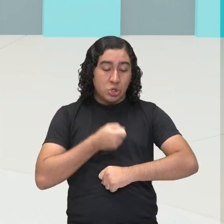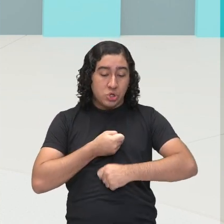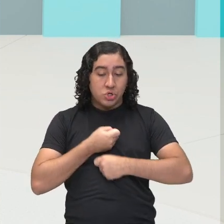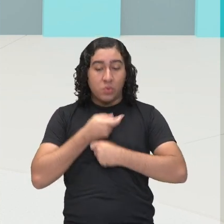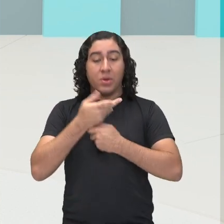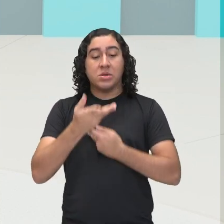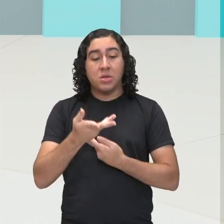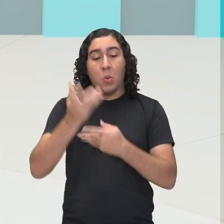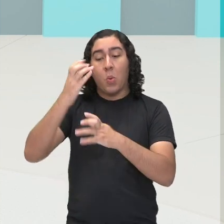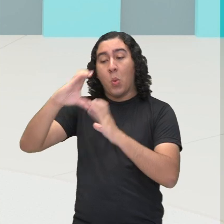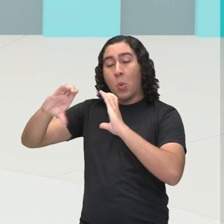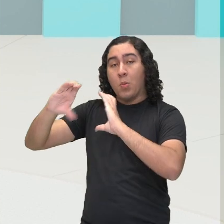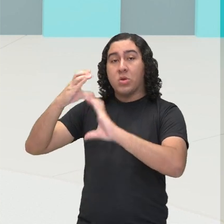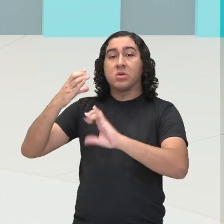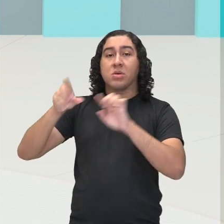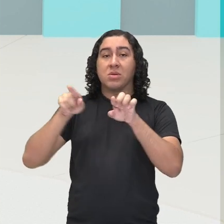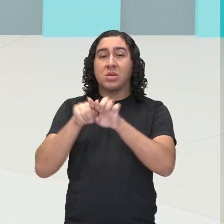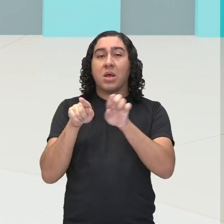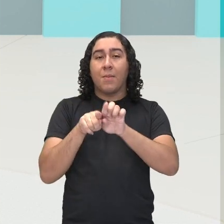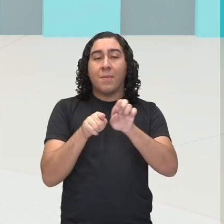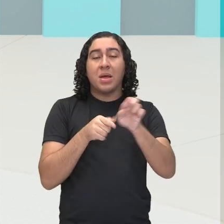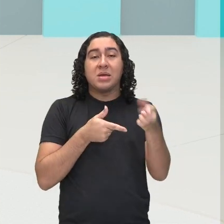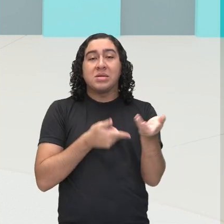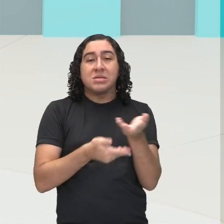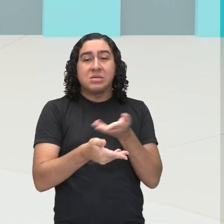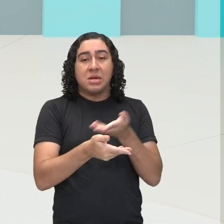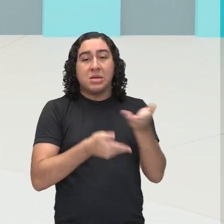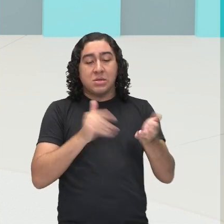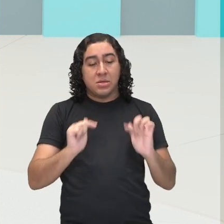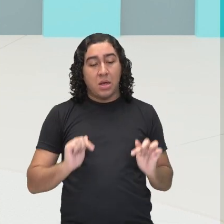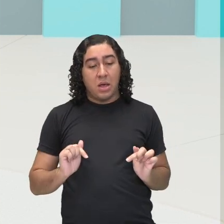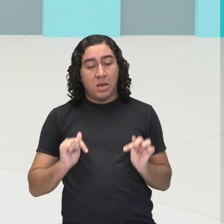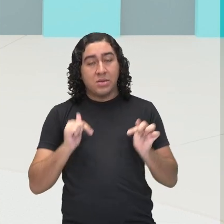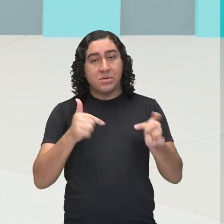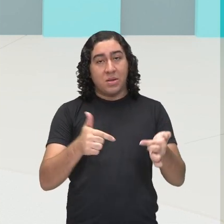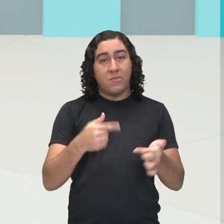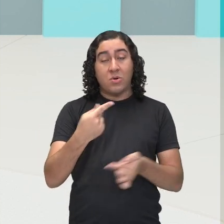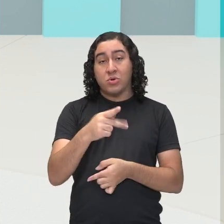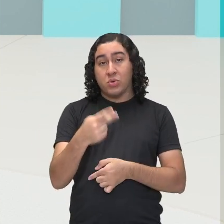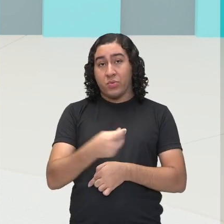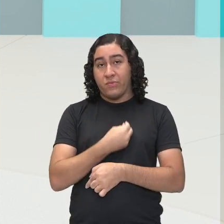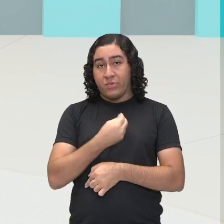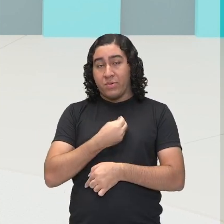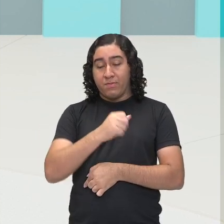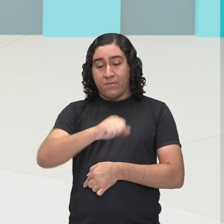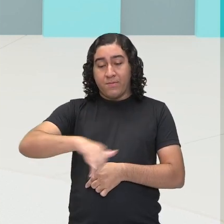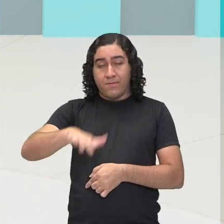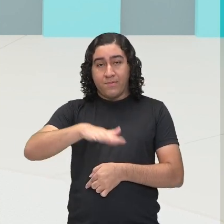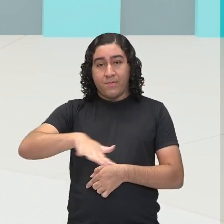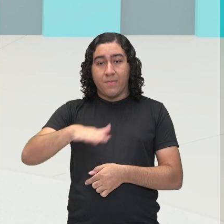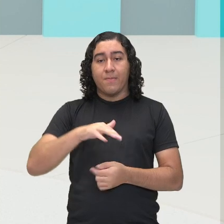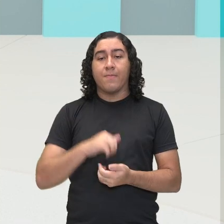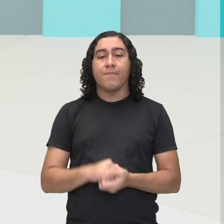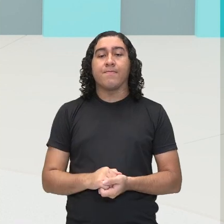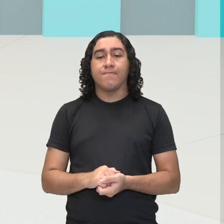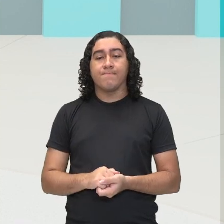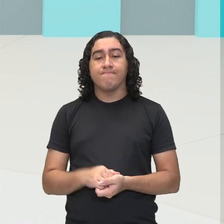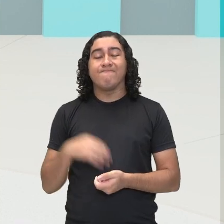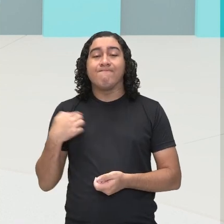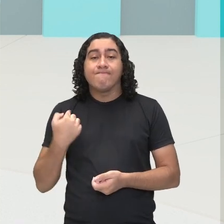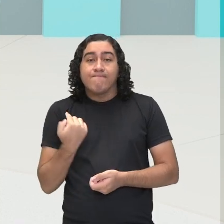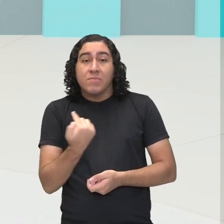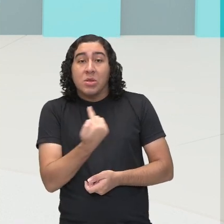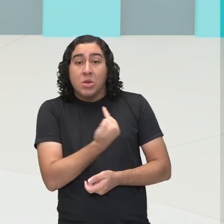comunicação e intervenção em sua realidade. Nós necessitamos